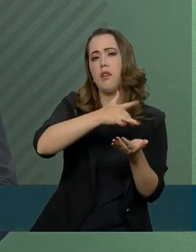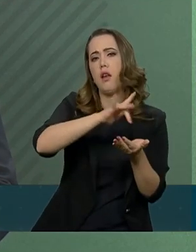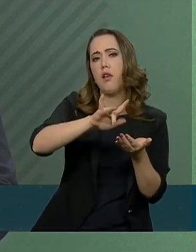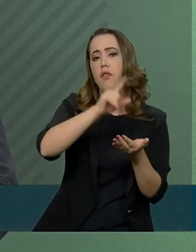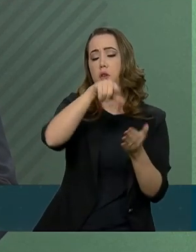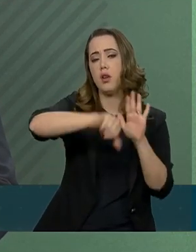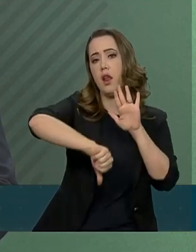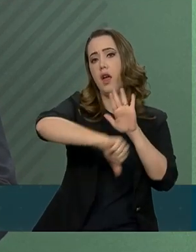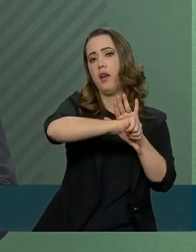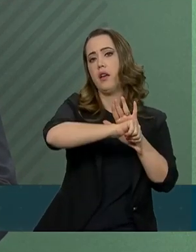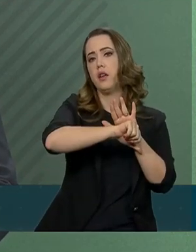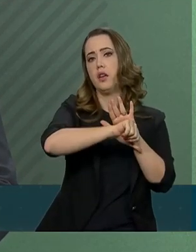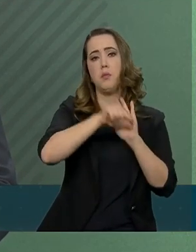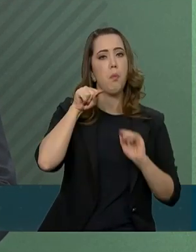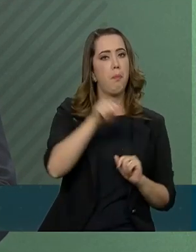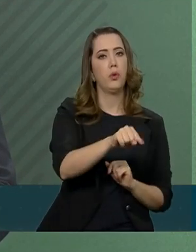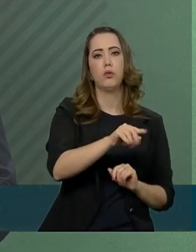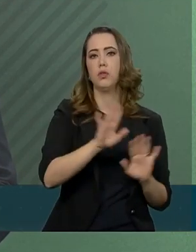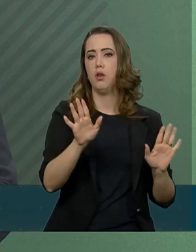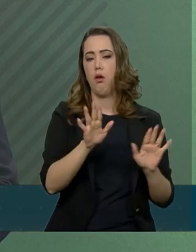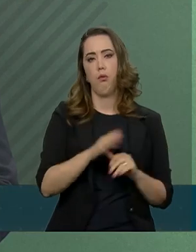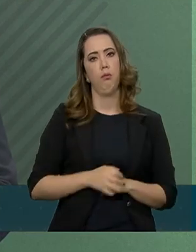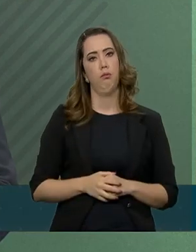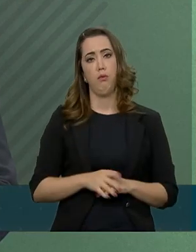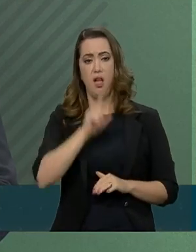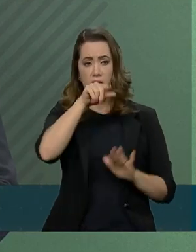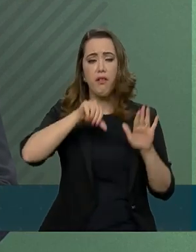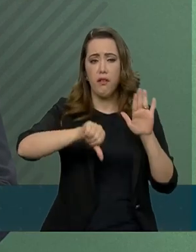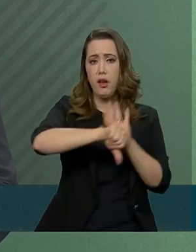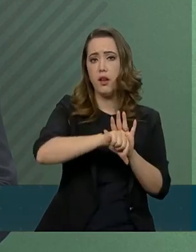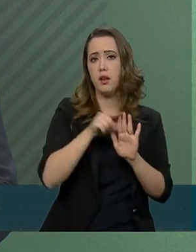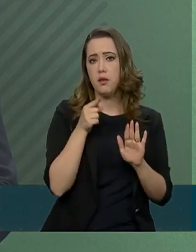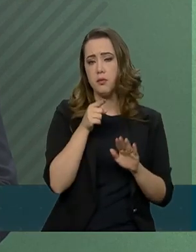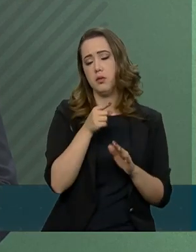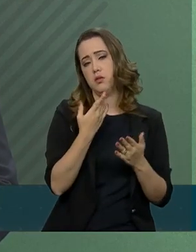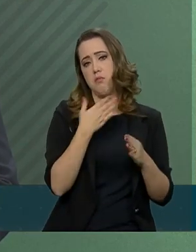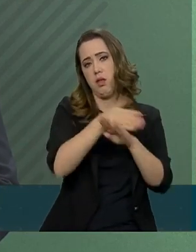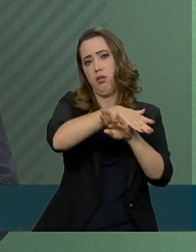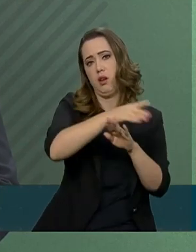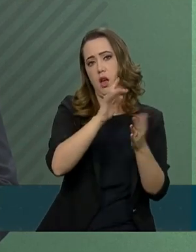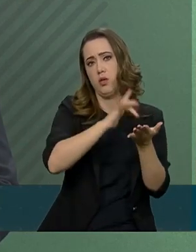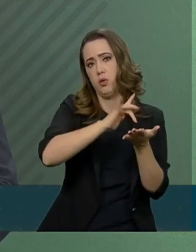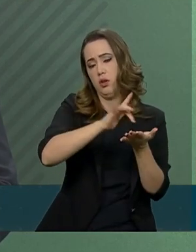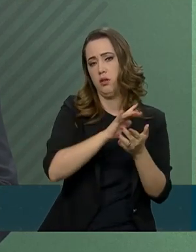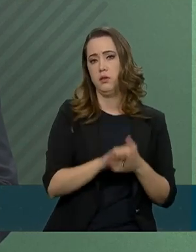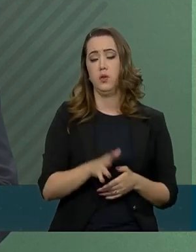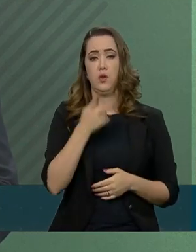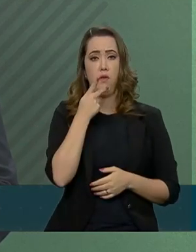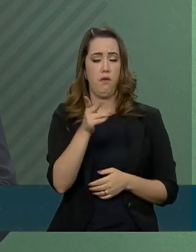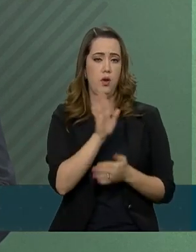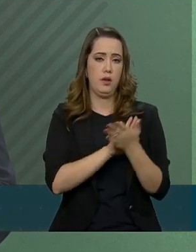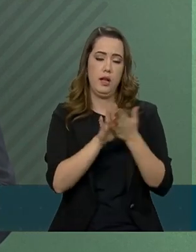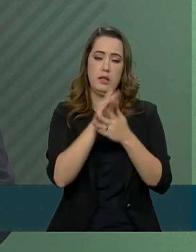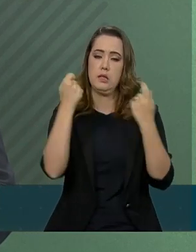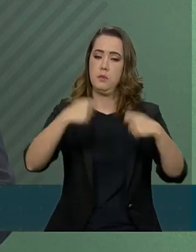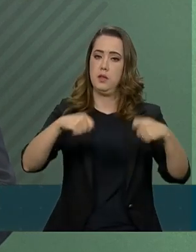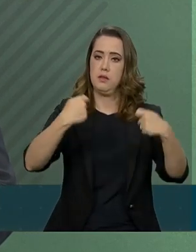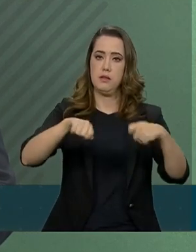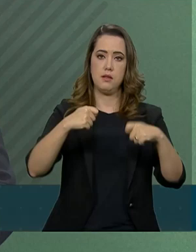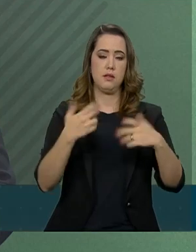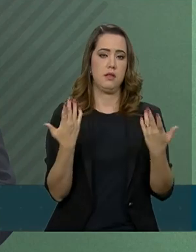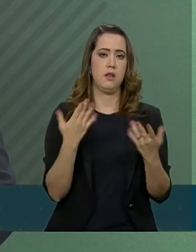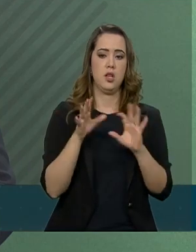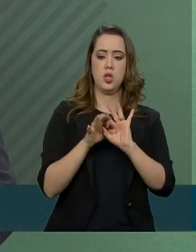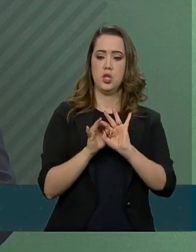é crime e ponto final, fecha aspas. O presidente não colocou em xeque, em momento nenhum, a necessidade